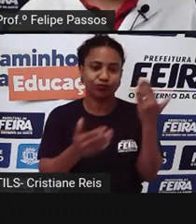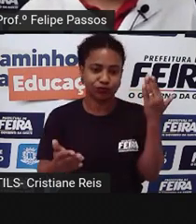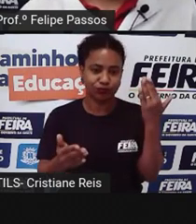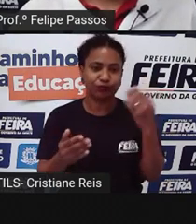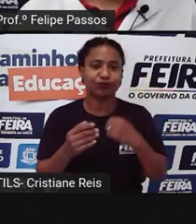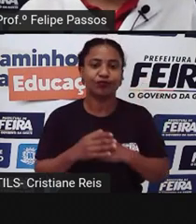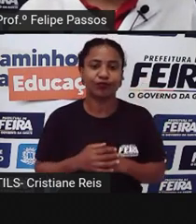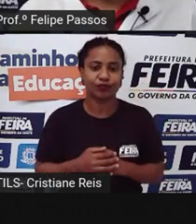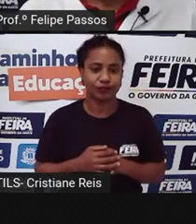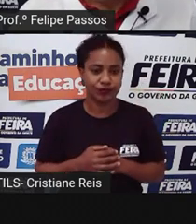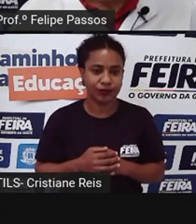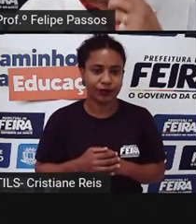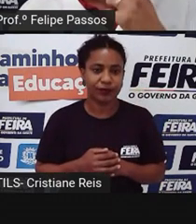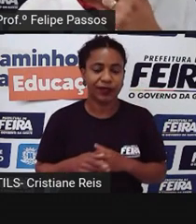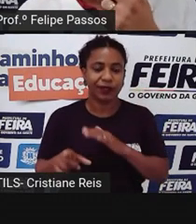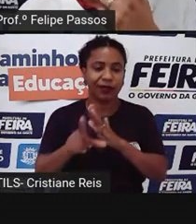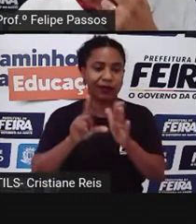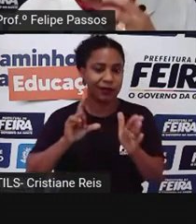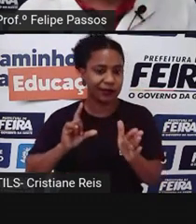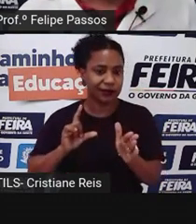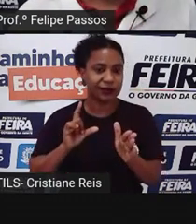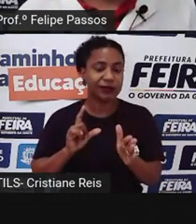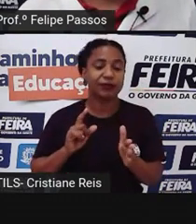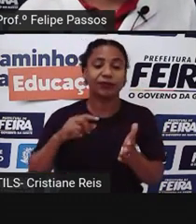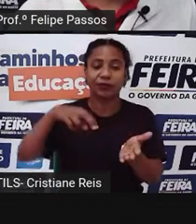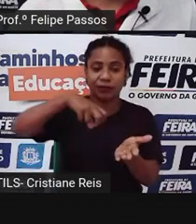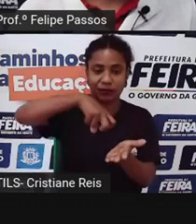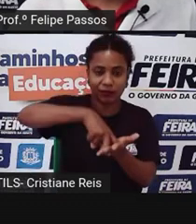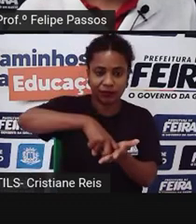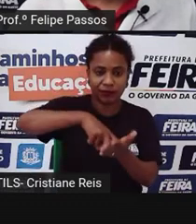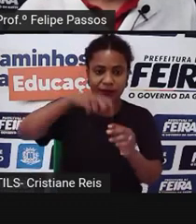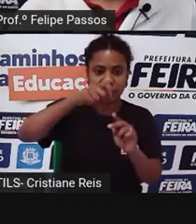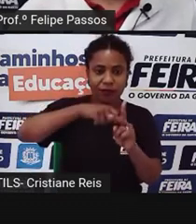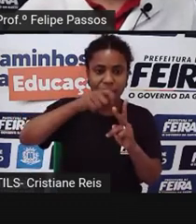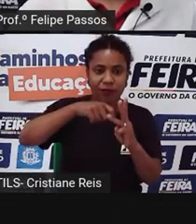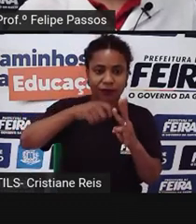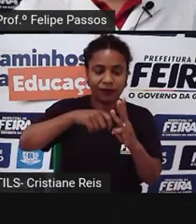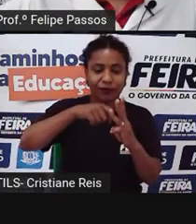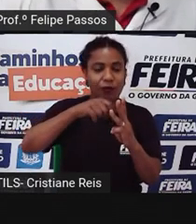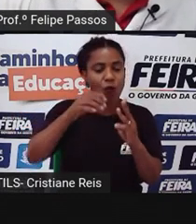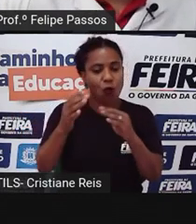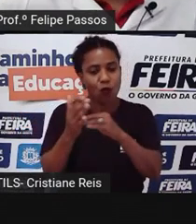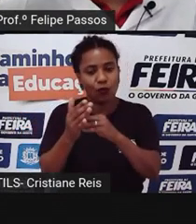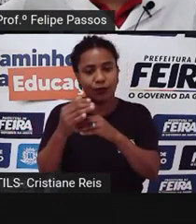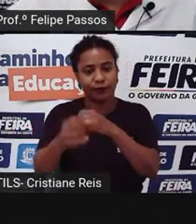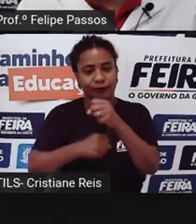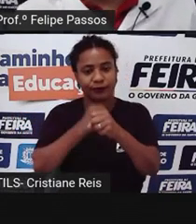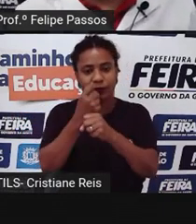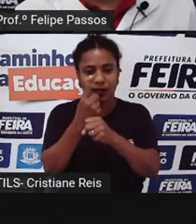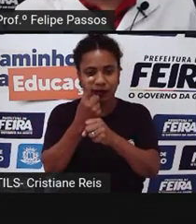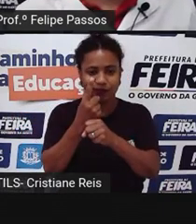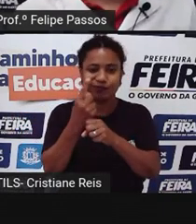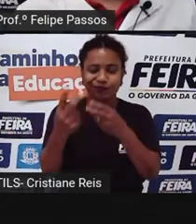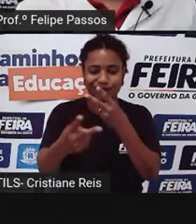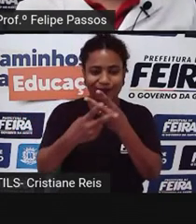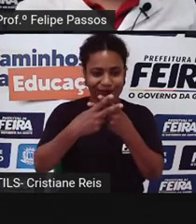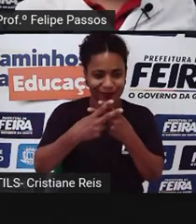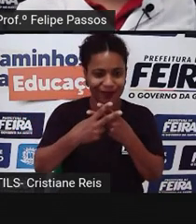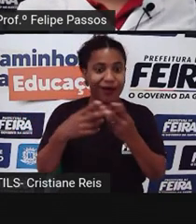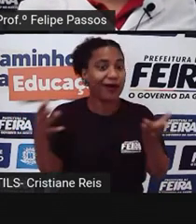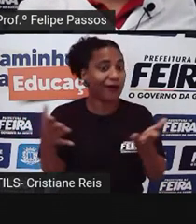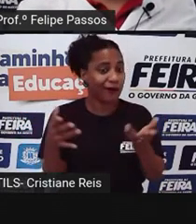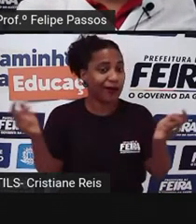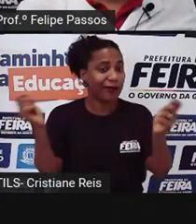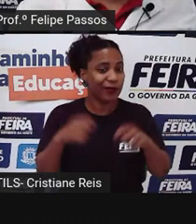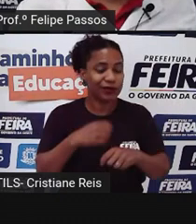aplicável era de detenção de três meses a um ano. Então, a pessoa ficava no máximo um ano presa, agora ela